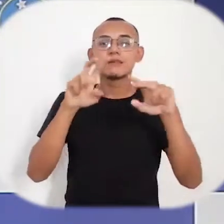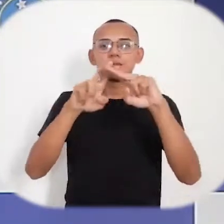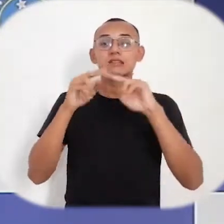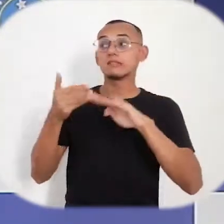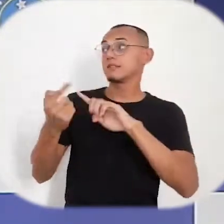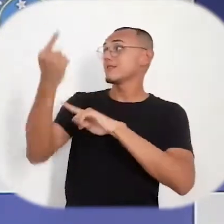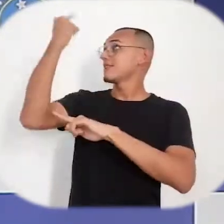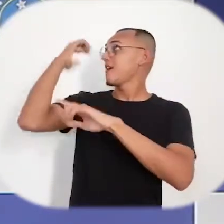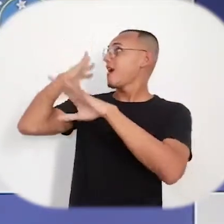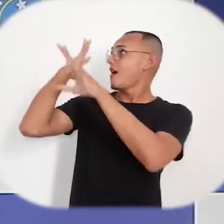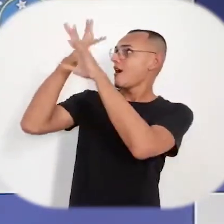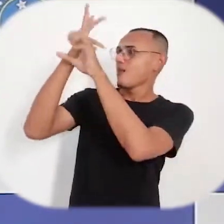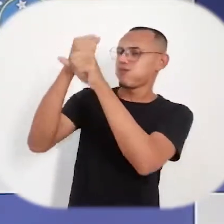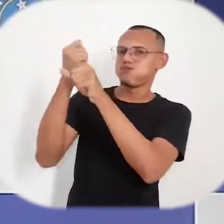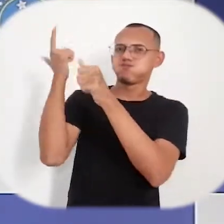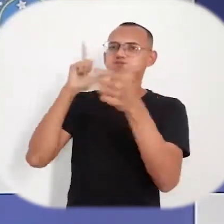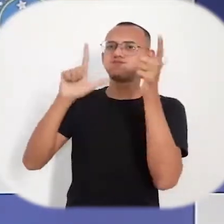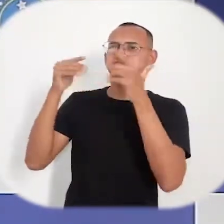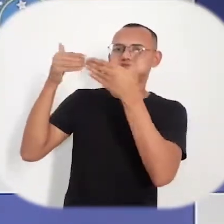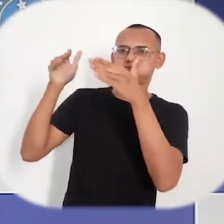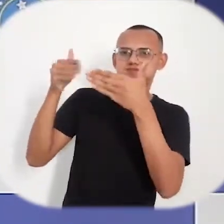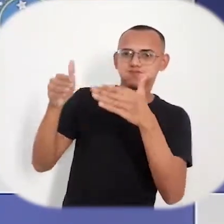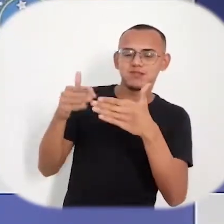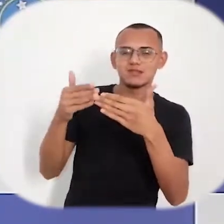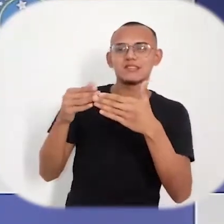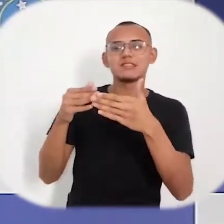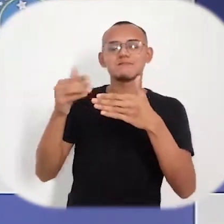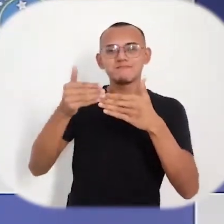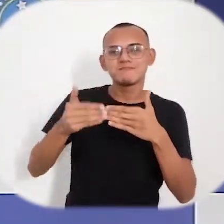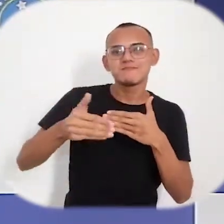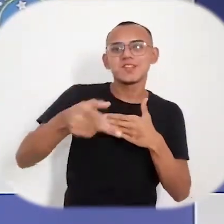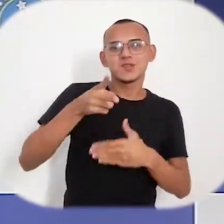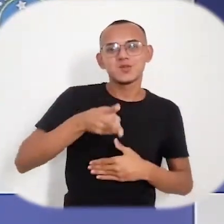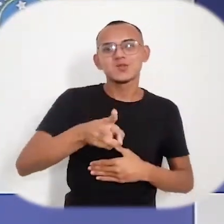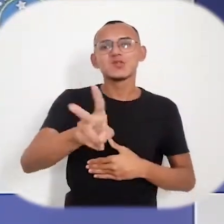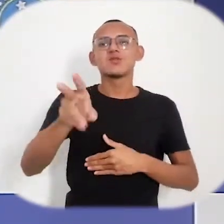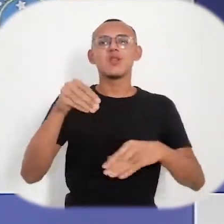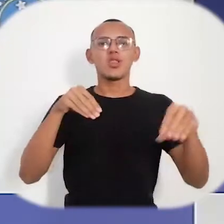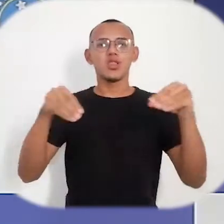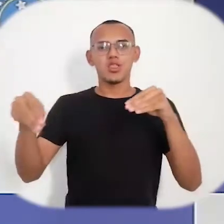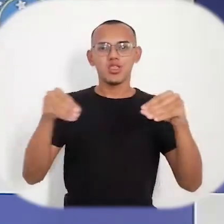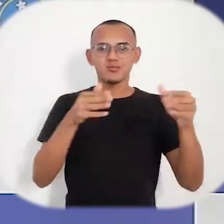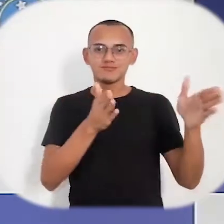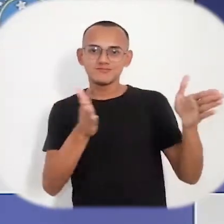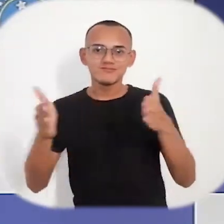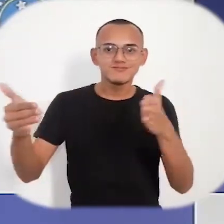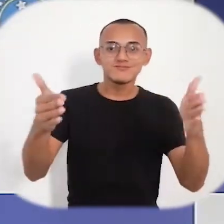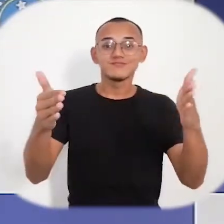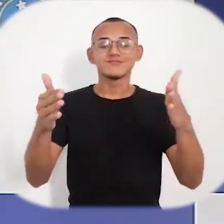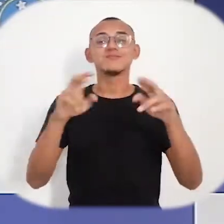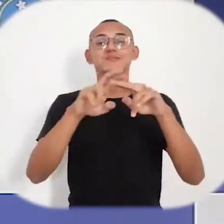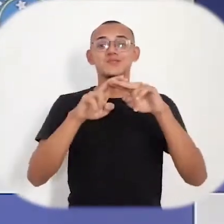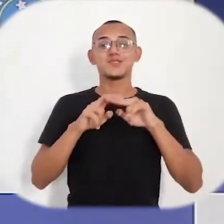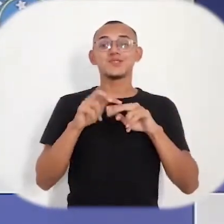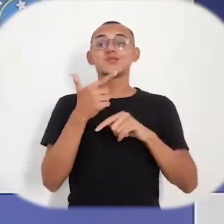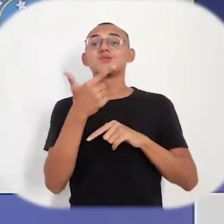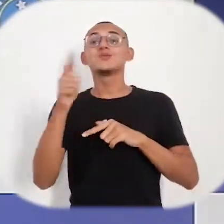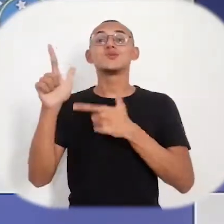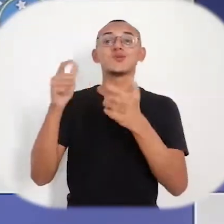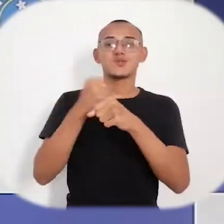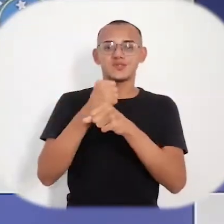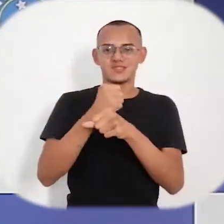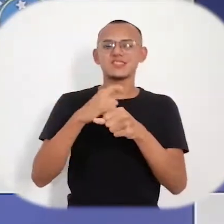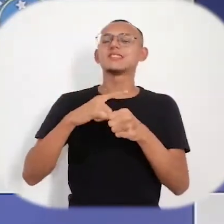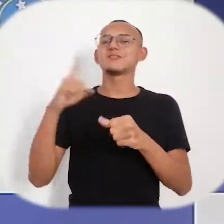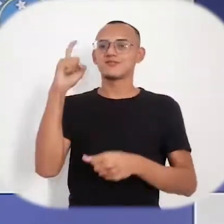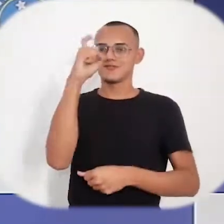graças a todos aqueles que nos trouxeram até aqui e deixar os caminhos mais leves para aqueles que ainda chegaram. Os próximos anos